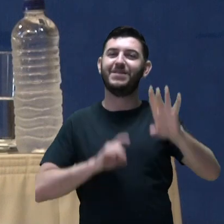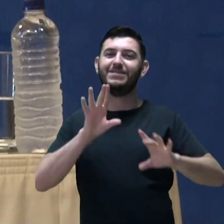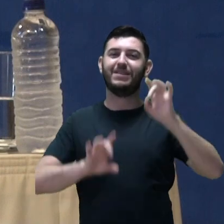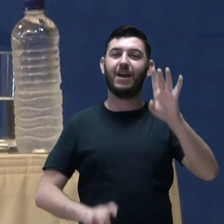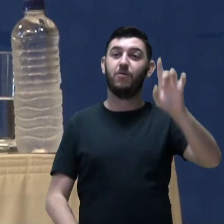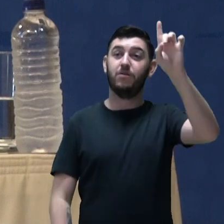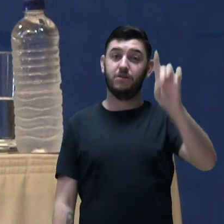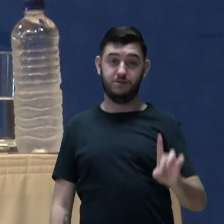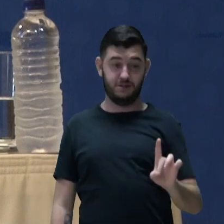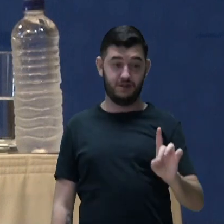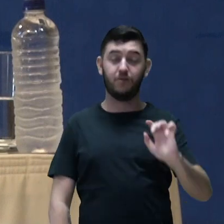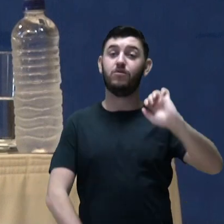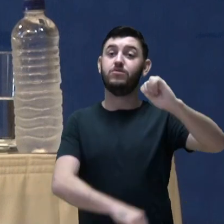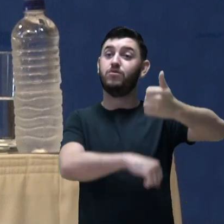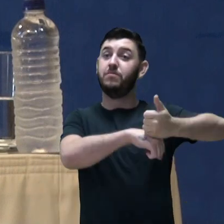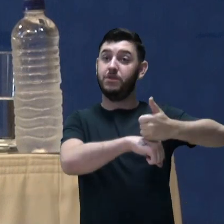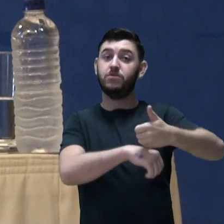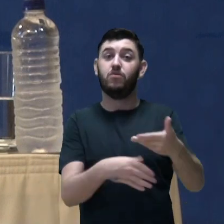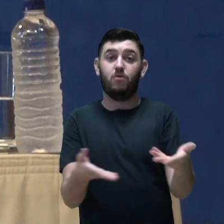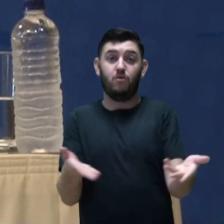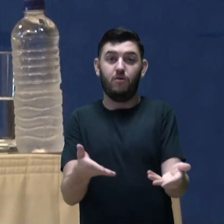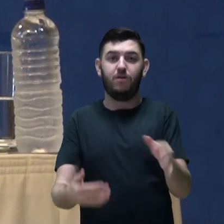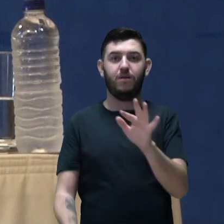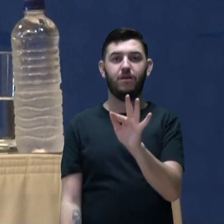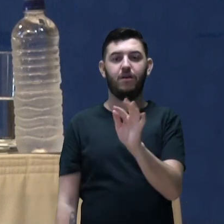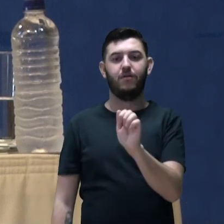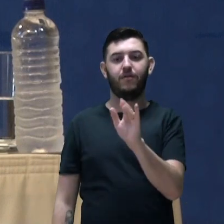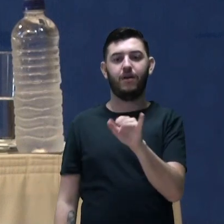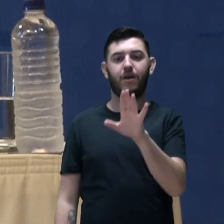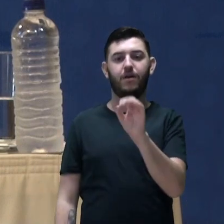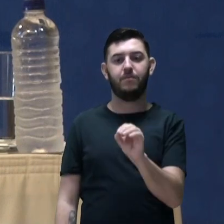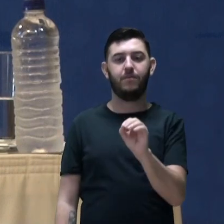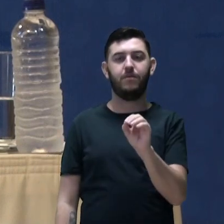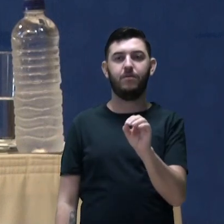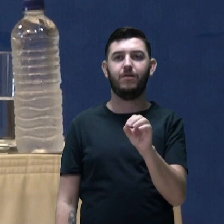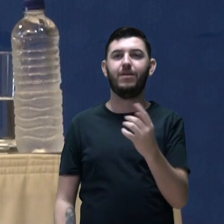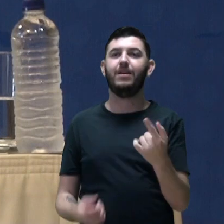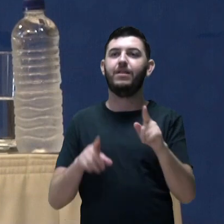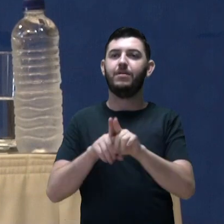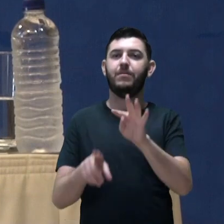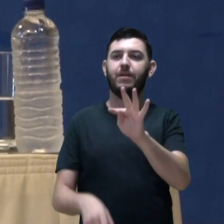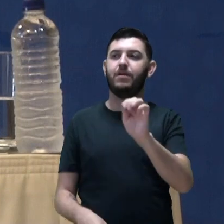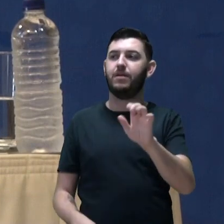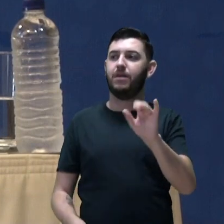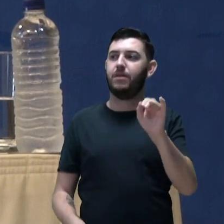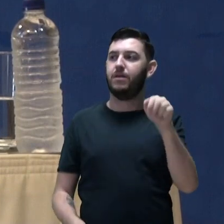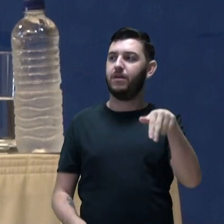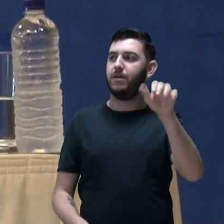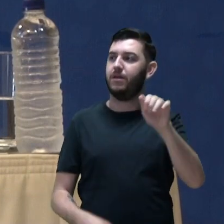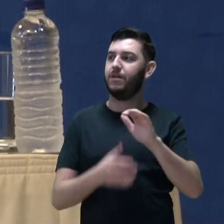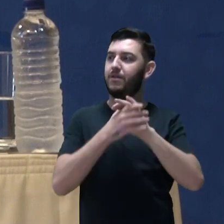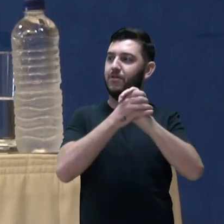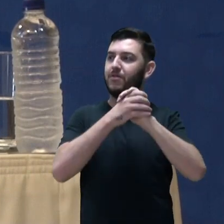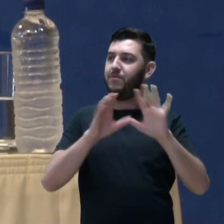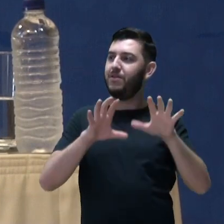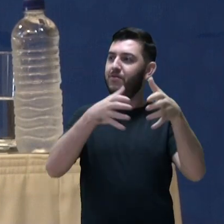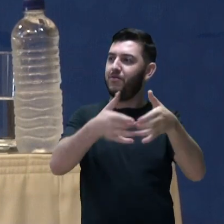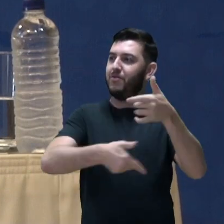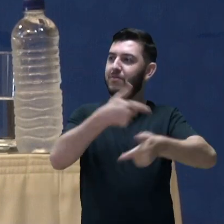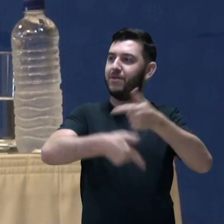diretor substituto hoje, Fábio Medeiros, e a Tassiana, a quem eu cumprimento toda a nossa equipe.